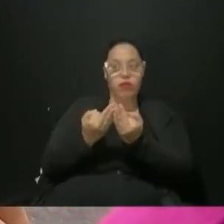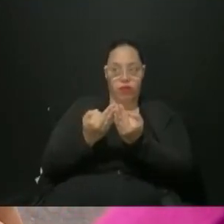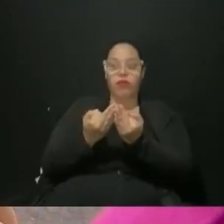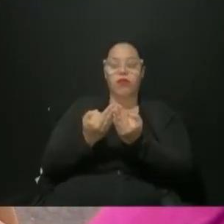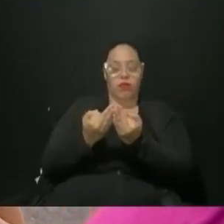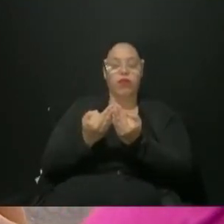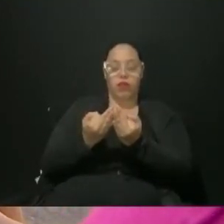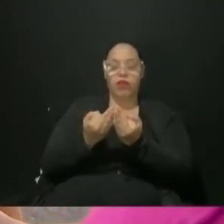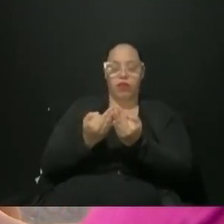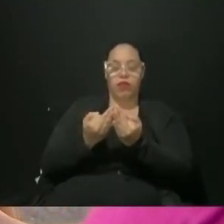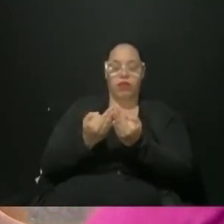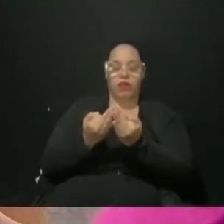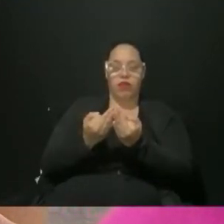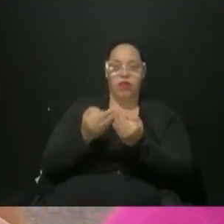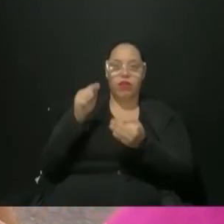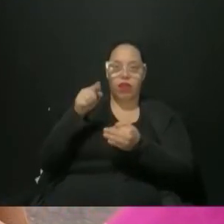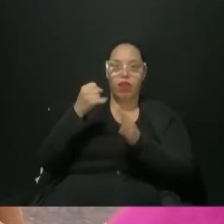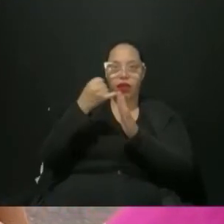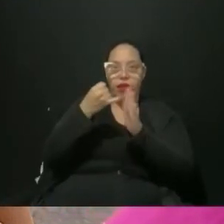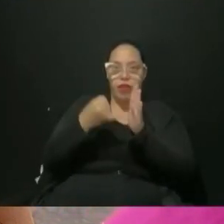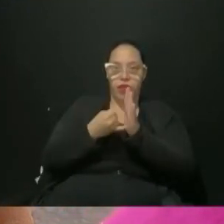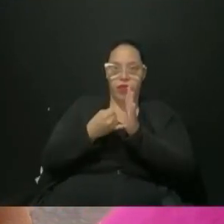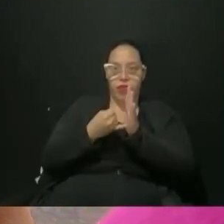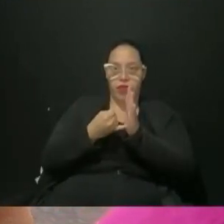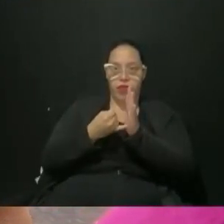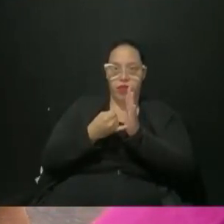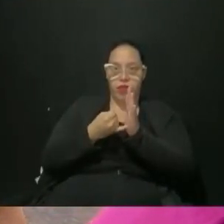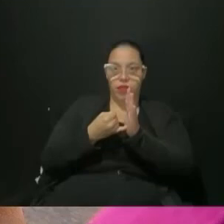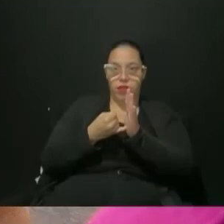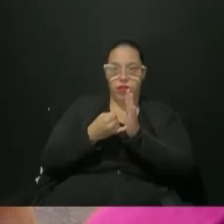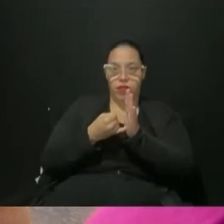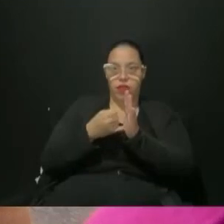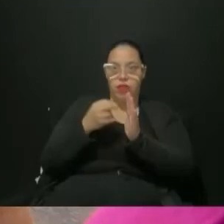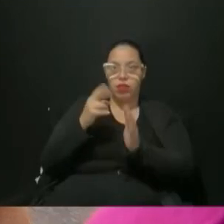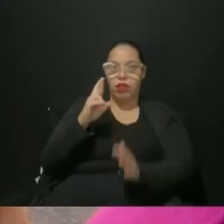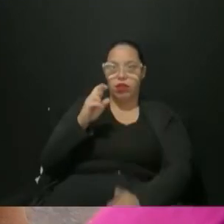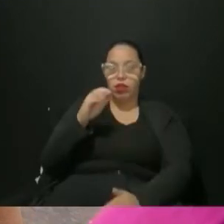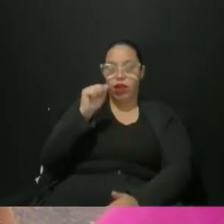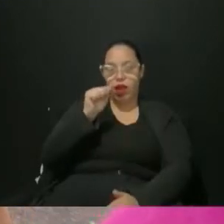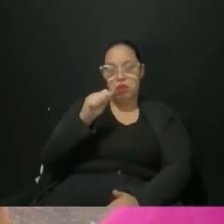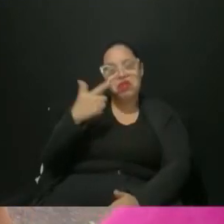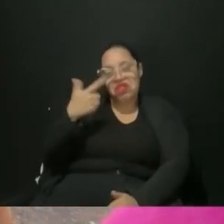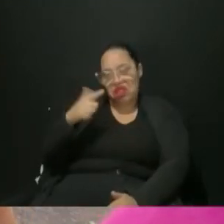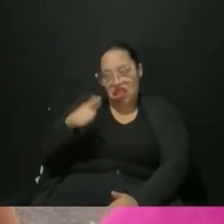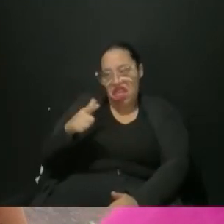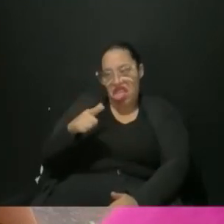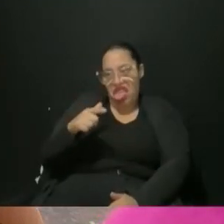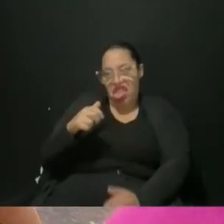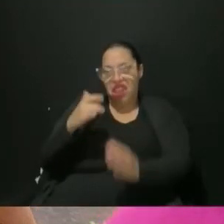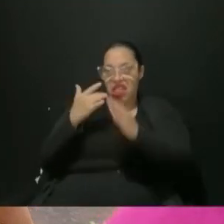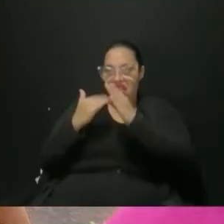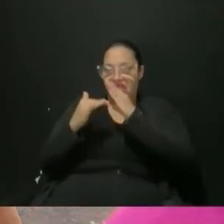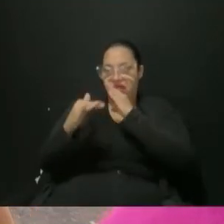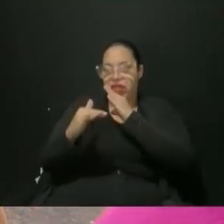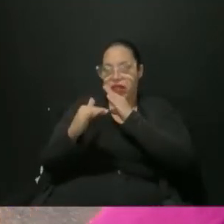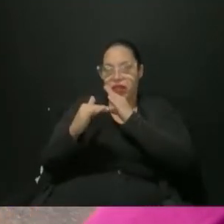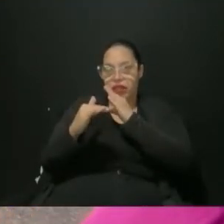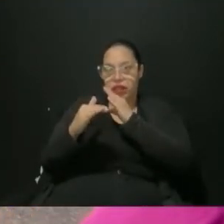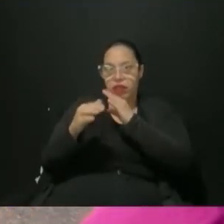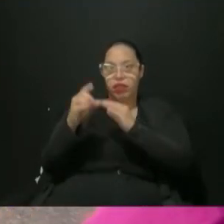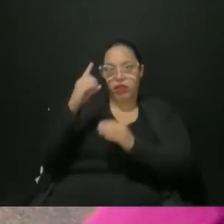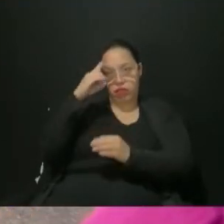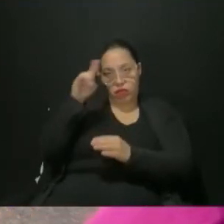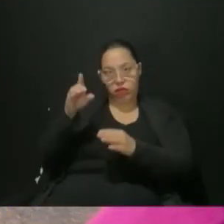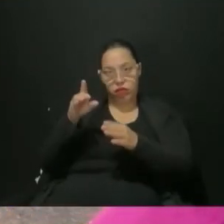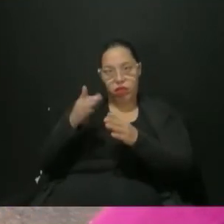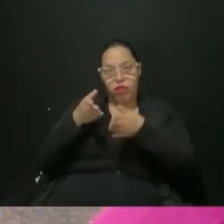comprovante, e ali na inscrição gera um URA para quem não tem e um link onde ele consegue acessar com